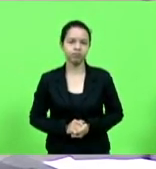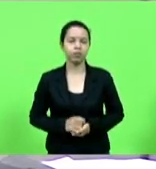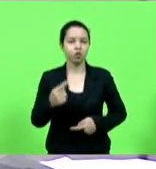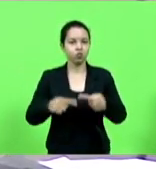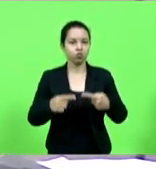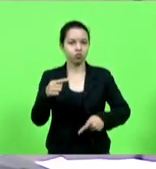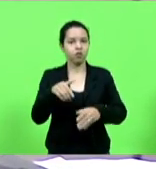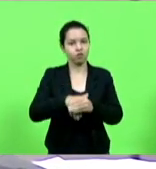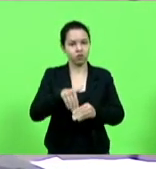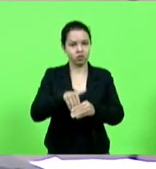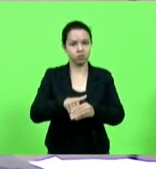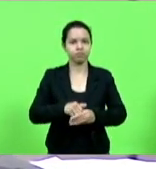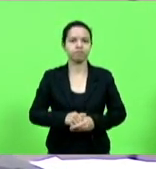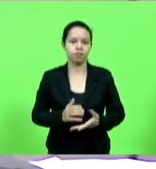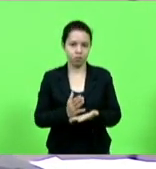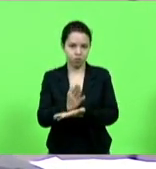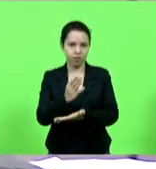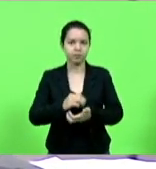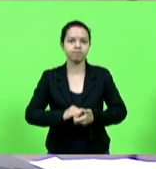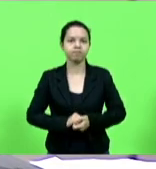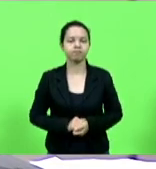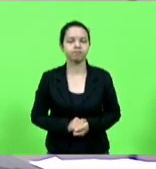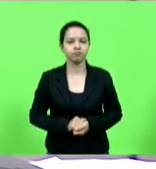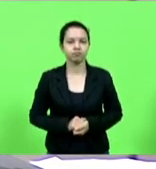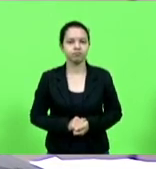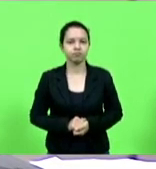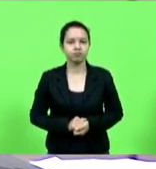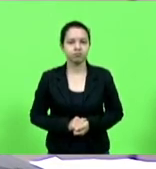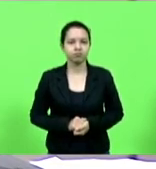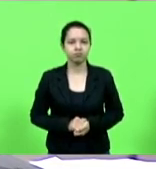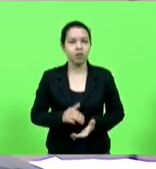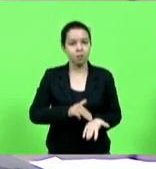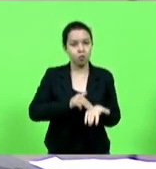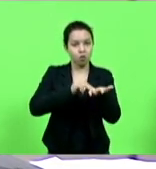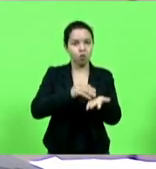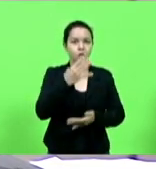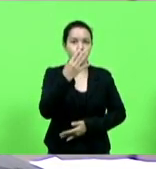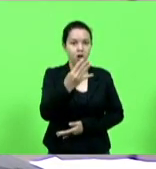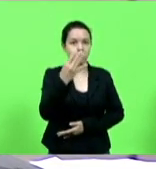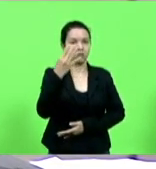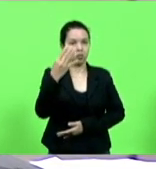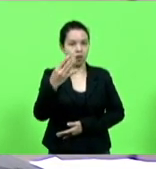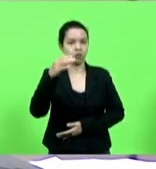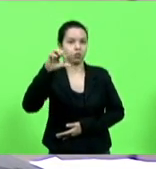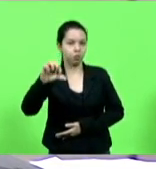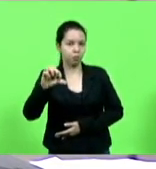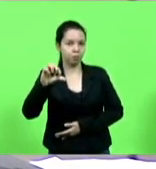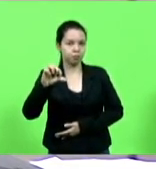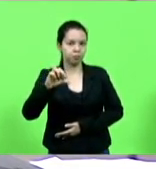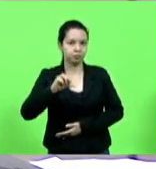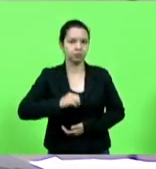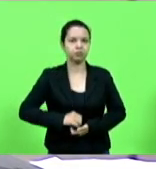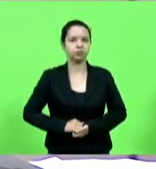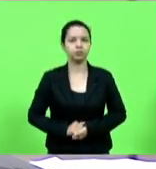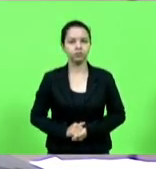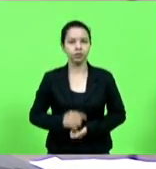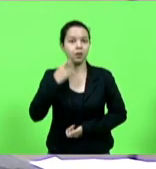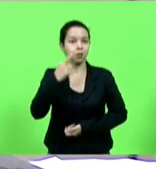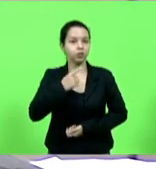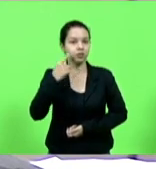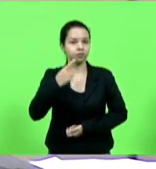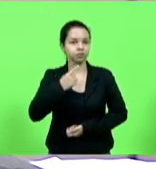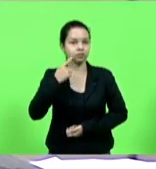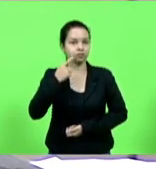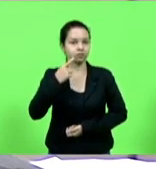em votação aprovado moção número 449 449 deputada Dirce